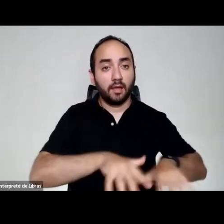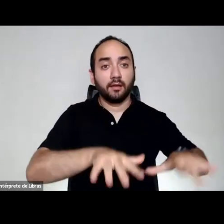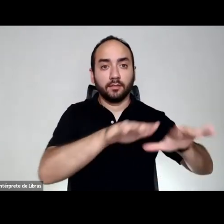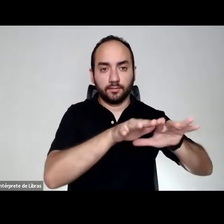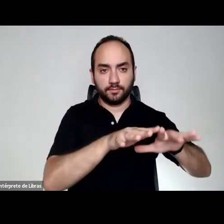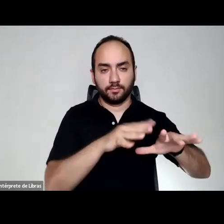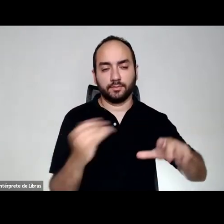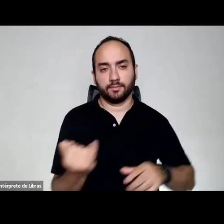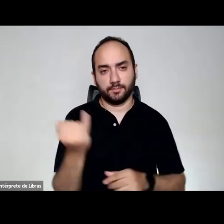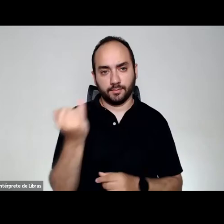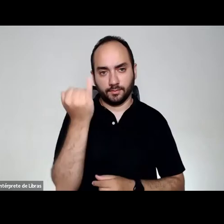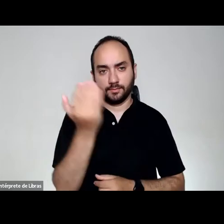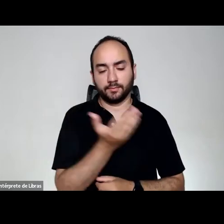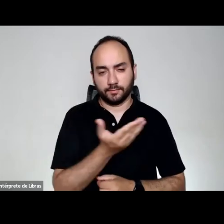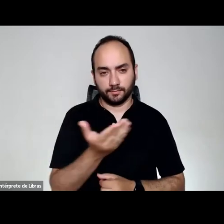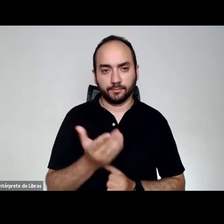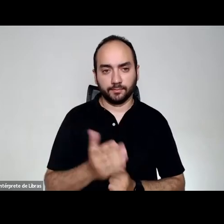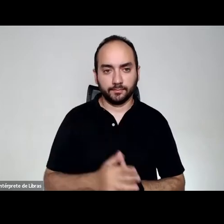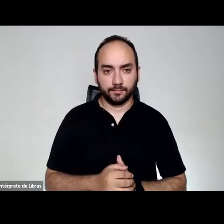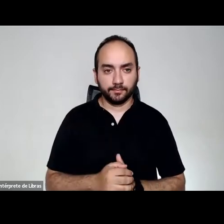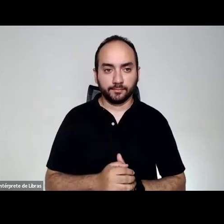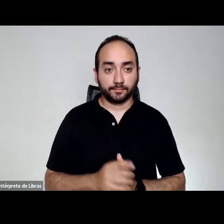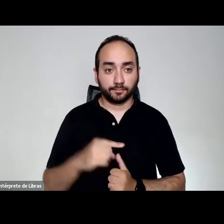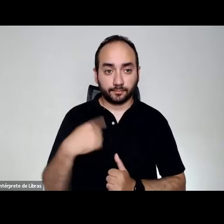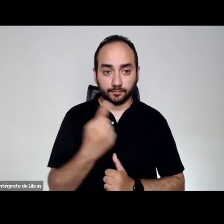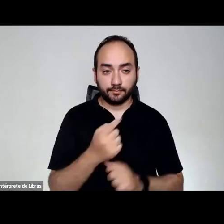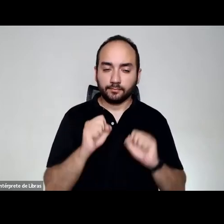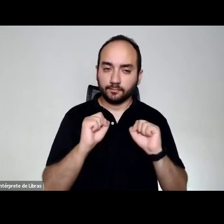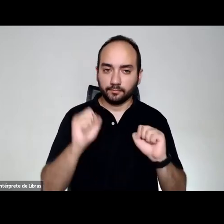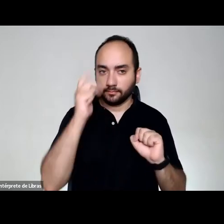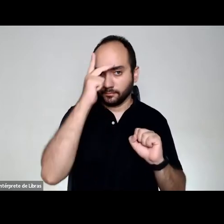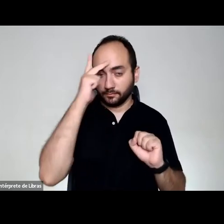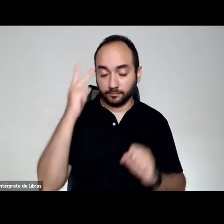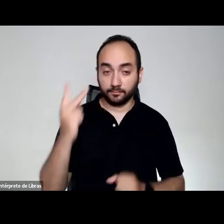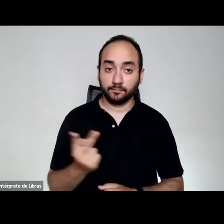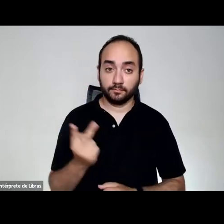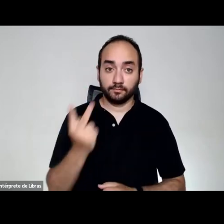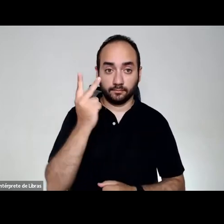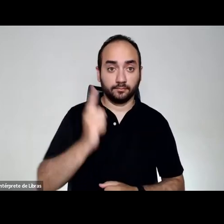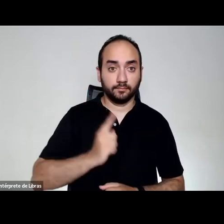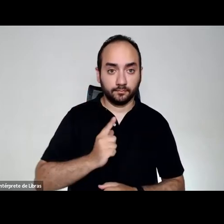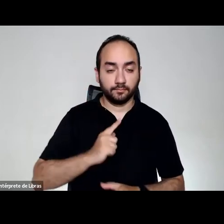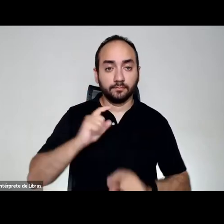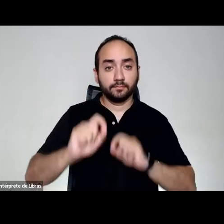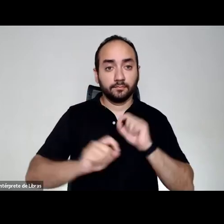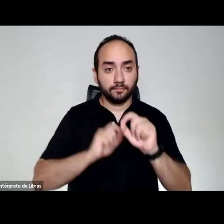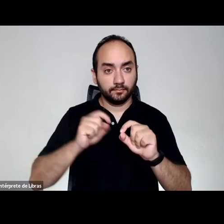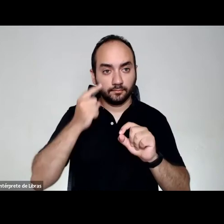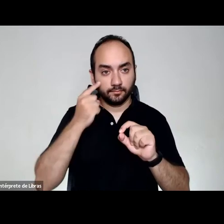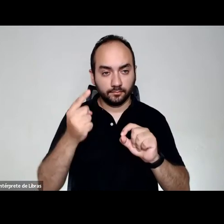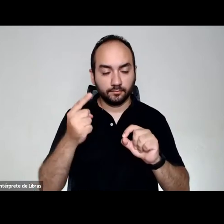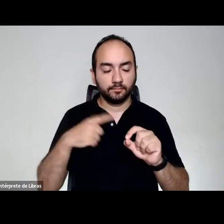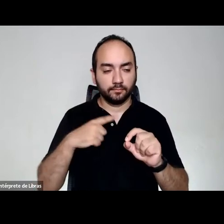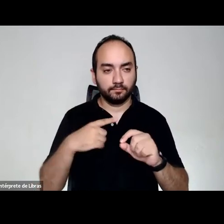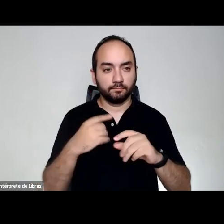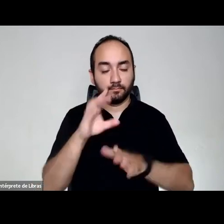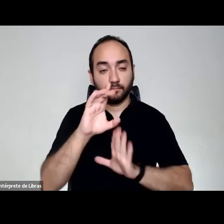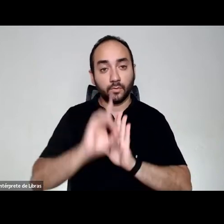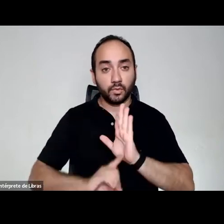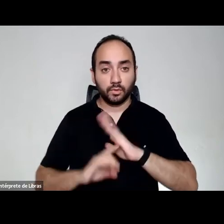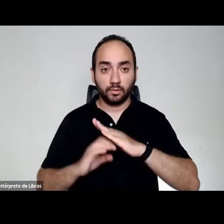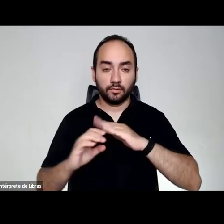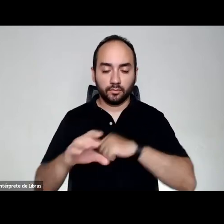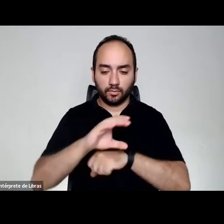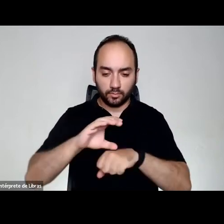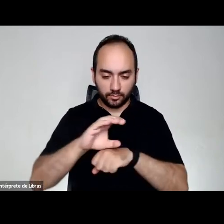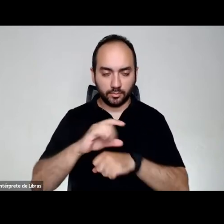muito importante para que as pessoas possam valorizar, porque, apesar de ser um direito constitucional, a gente sabe que,